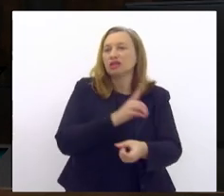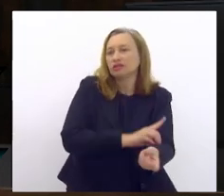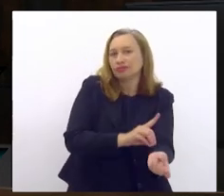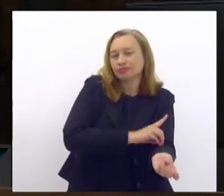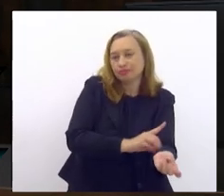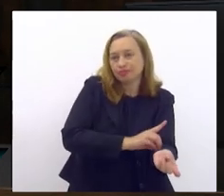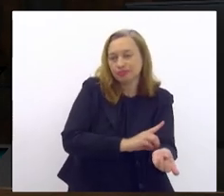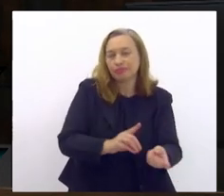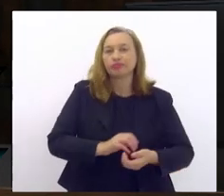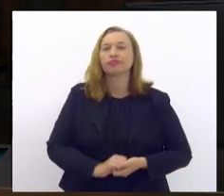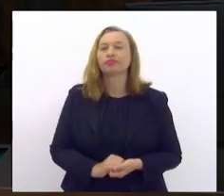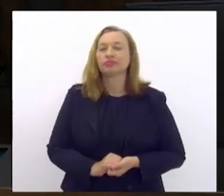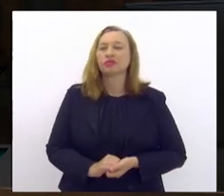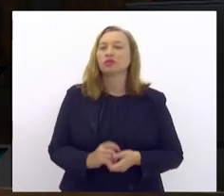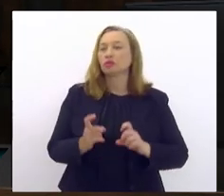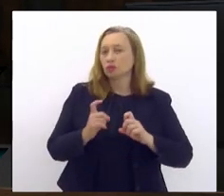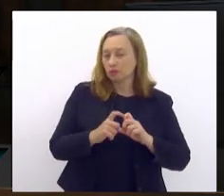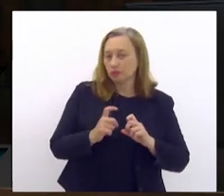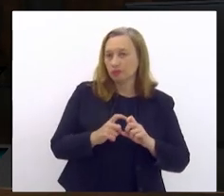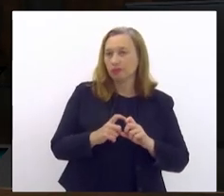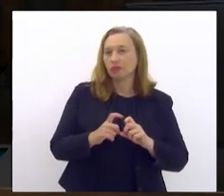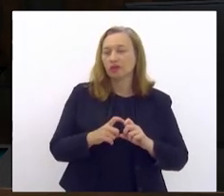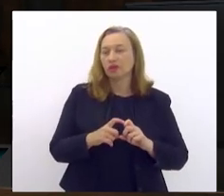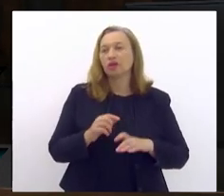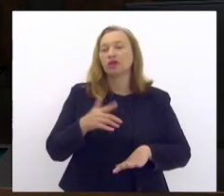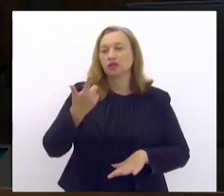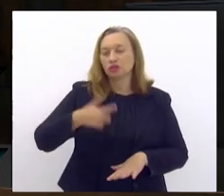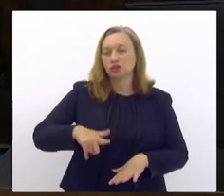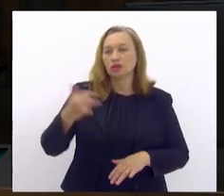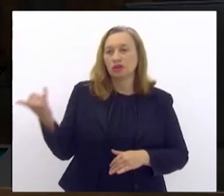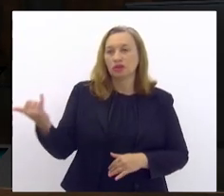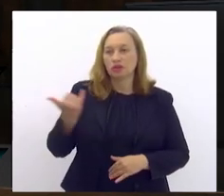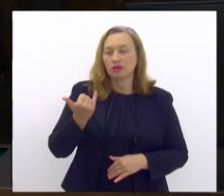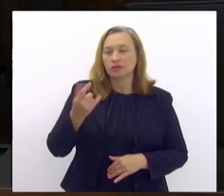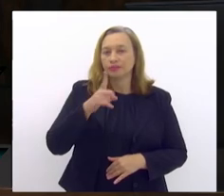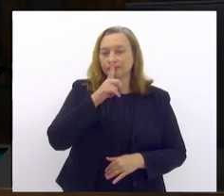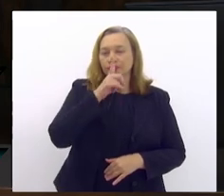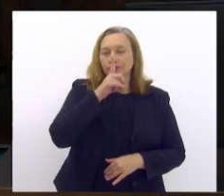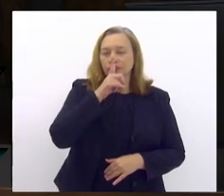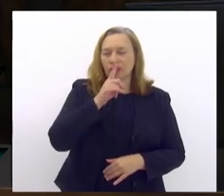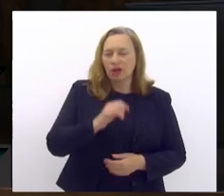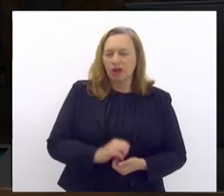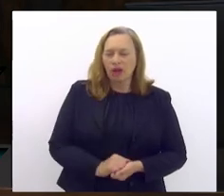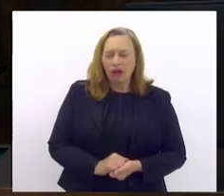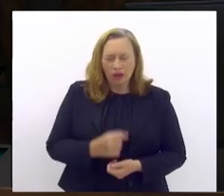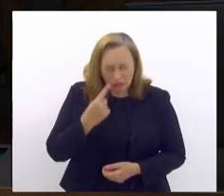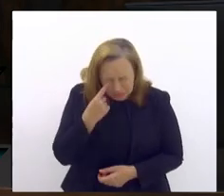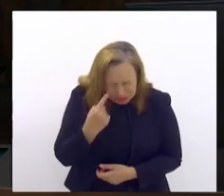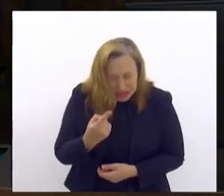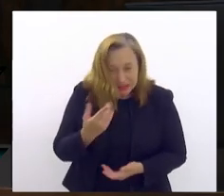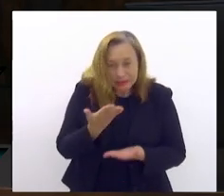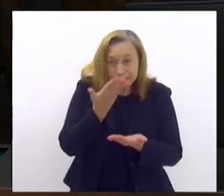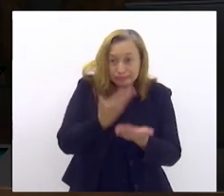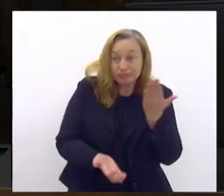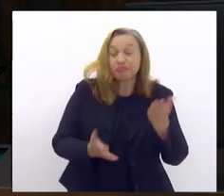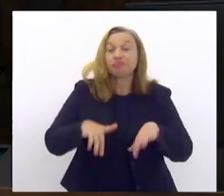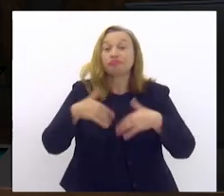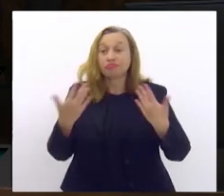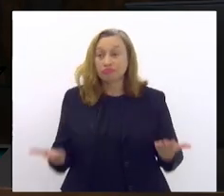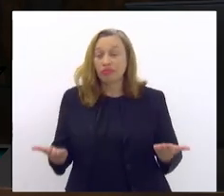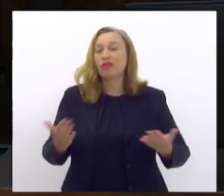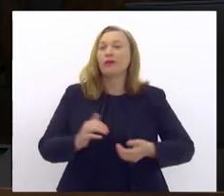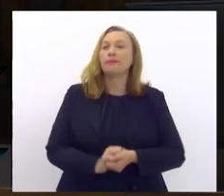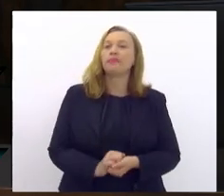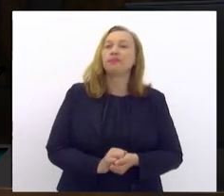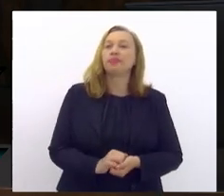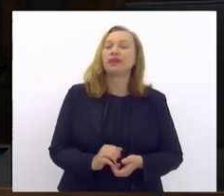ela é, como o médico mais uma vez me falou, muito silenciosa e quando vê é tarde demais. Então, passo